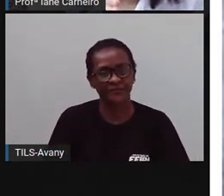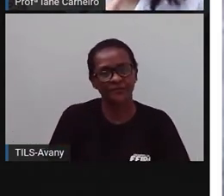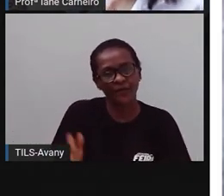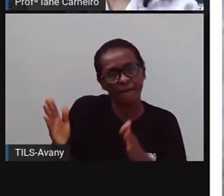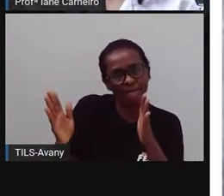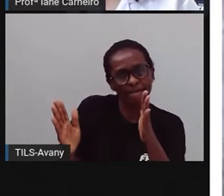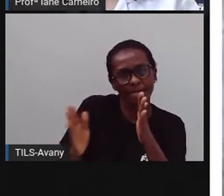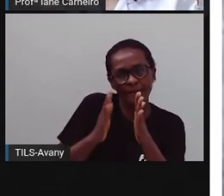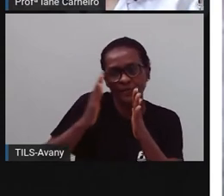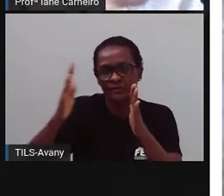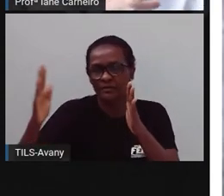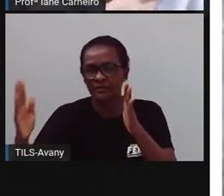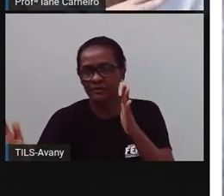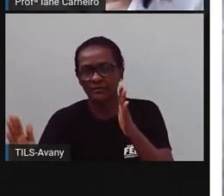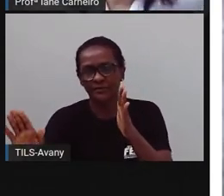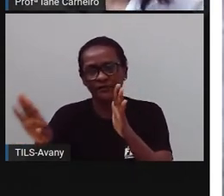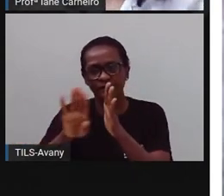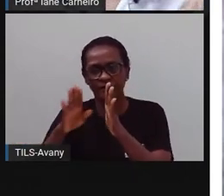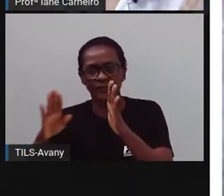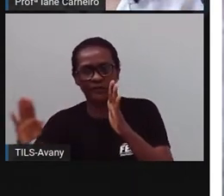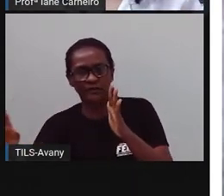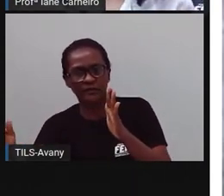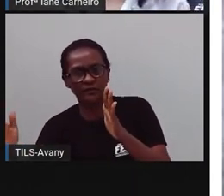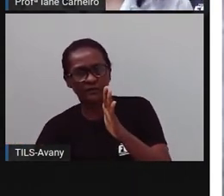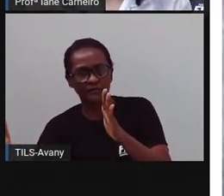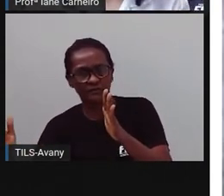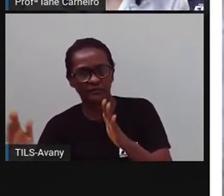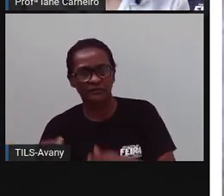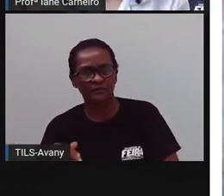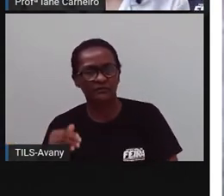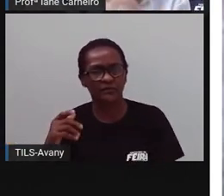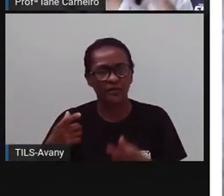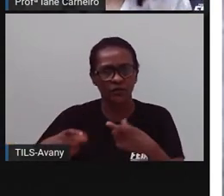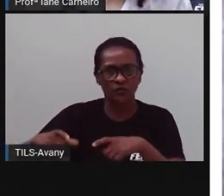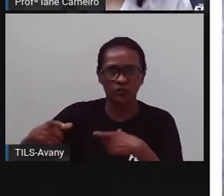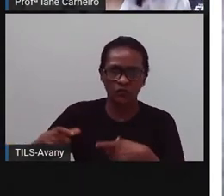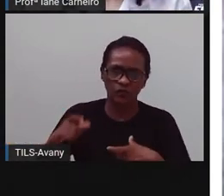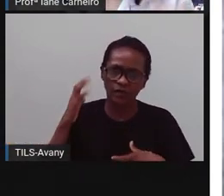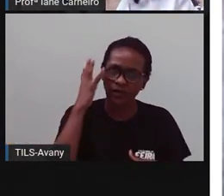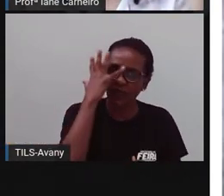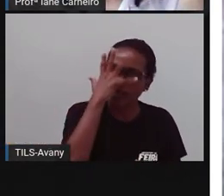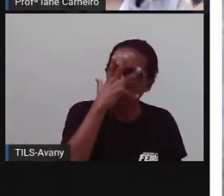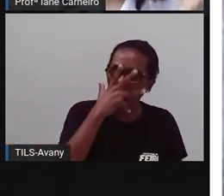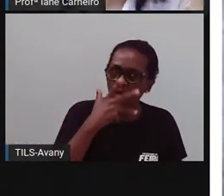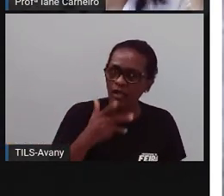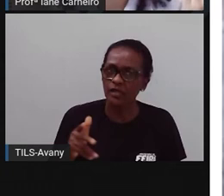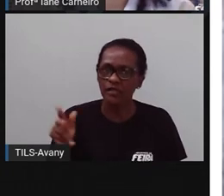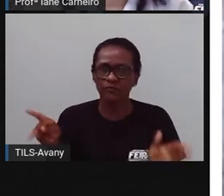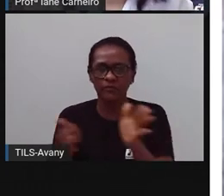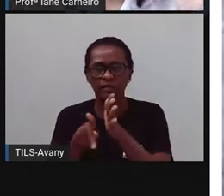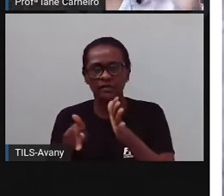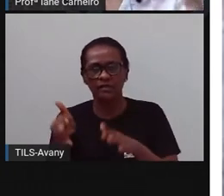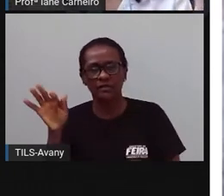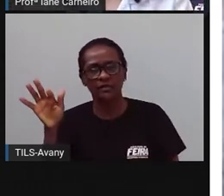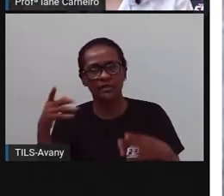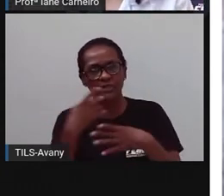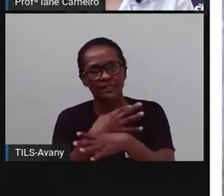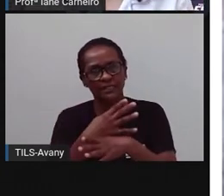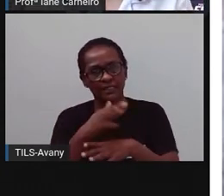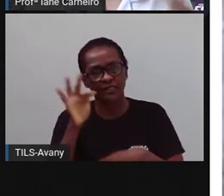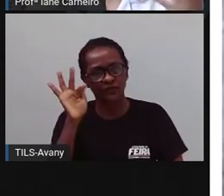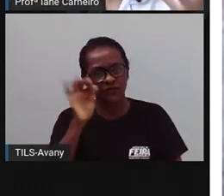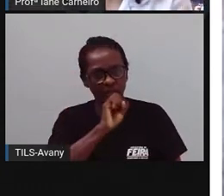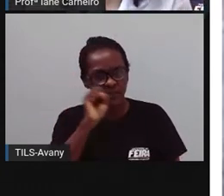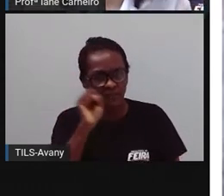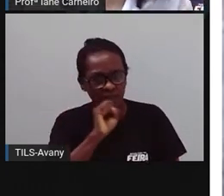lado da Biblioteca Municipal. Quase do lado, né? Então, são lugares que quem mora em feira precisa conhecer, precisa viver,